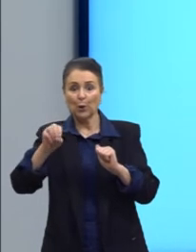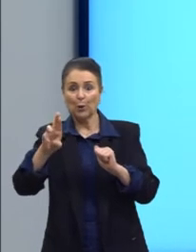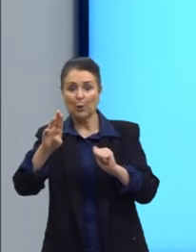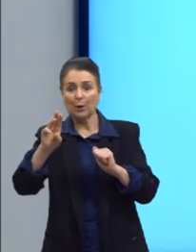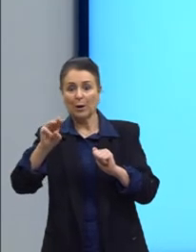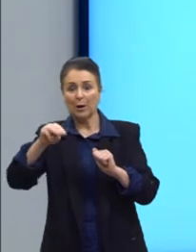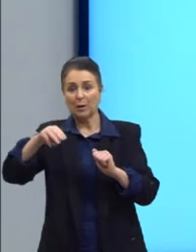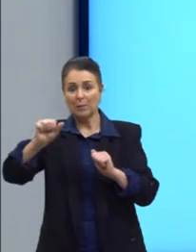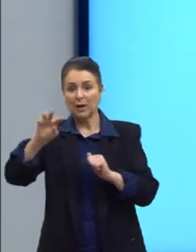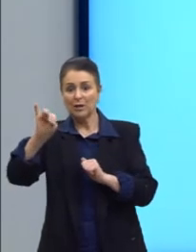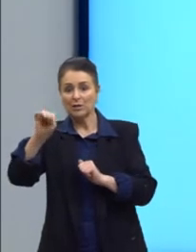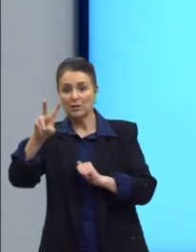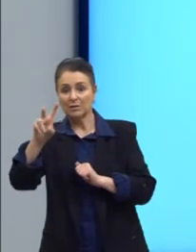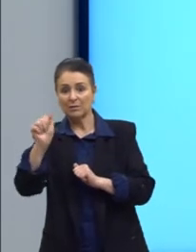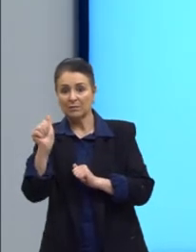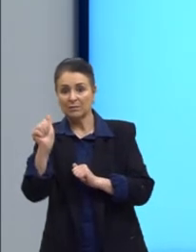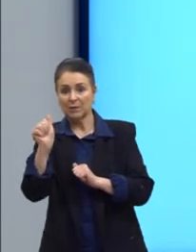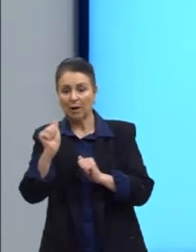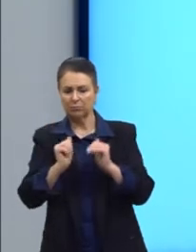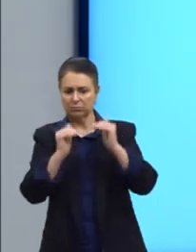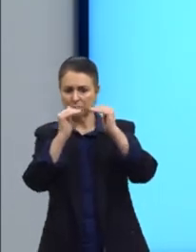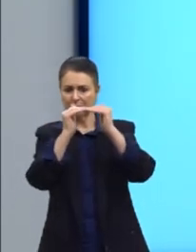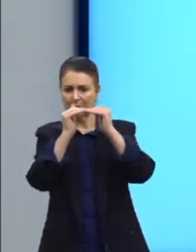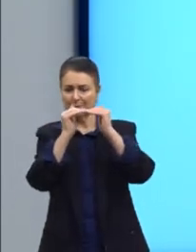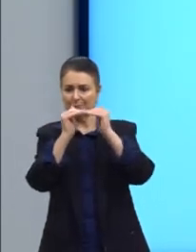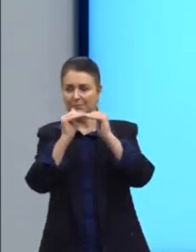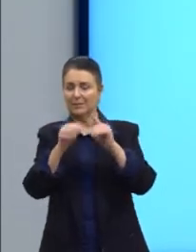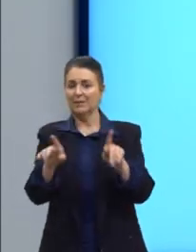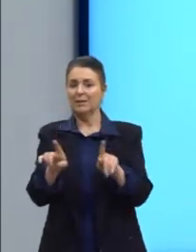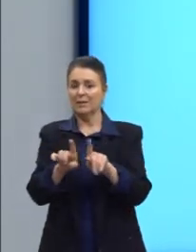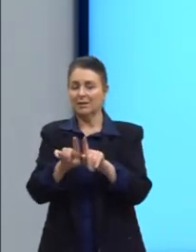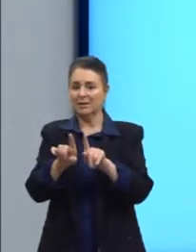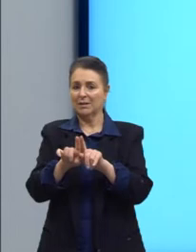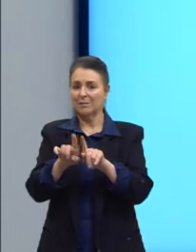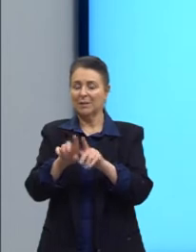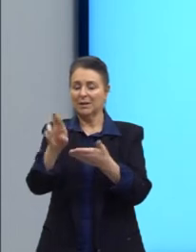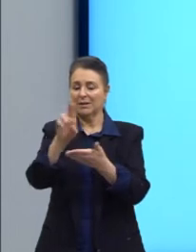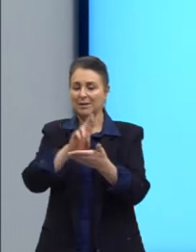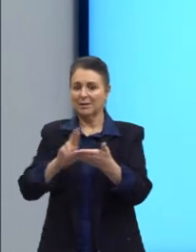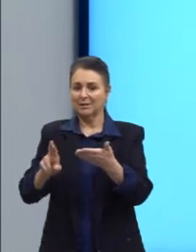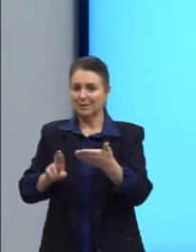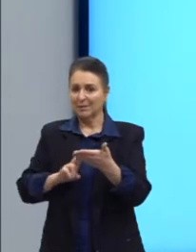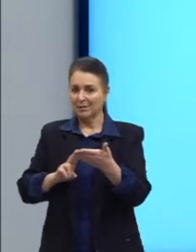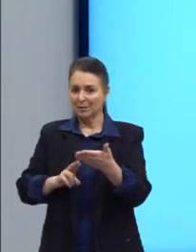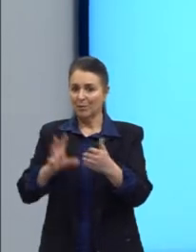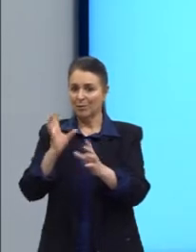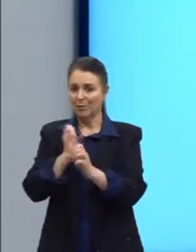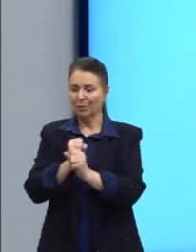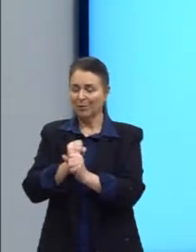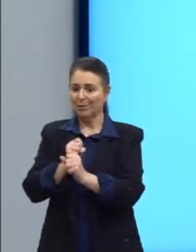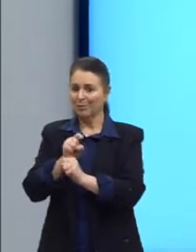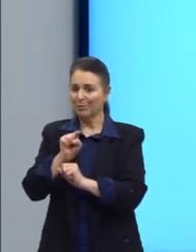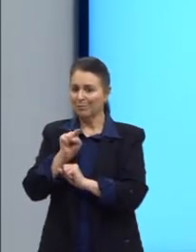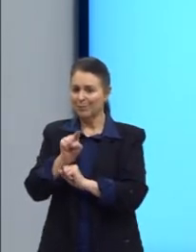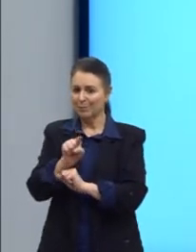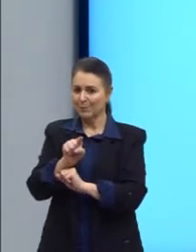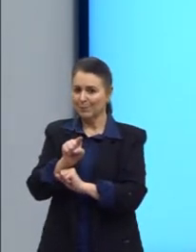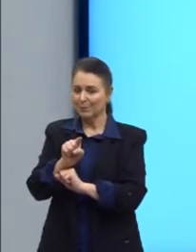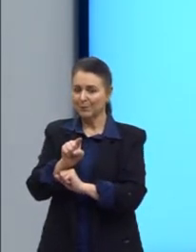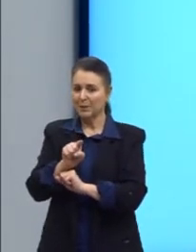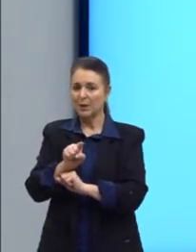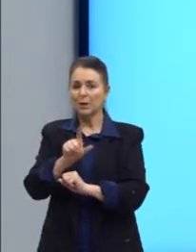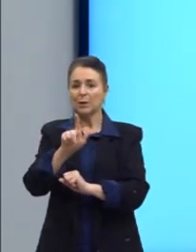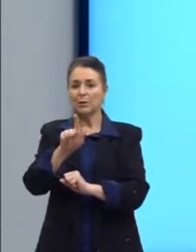E, é claro que nós vamos entrar na redação Nota Mil agora, a redação Nota Mil do